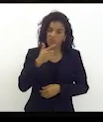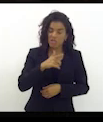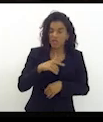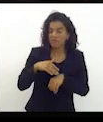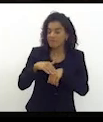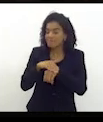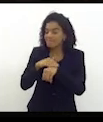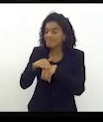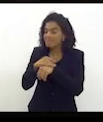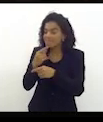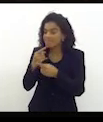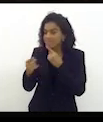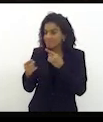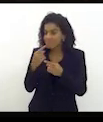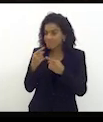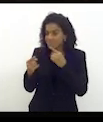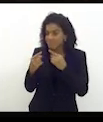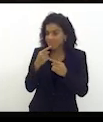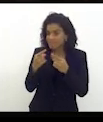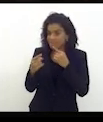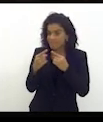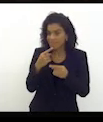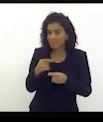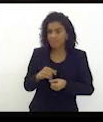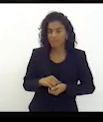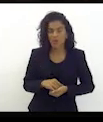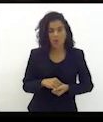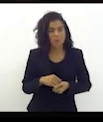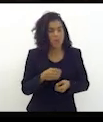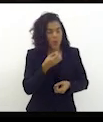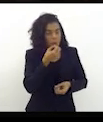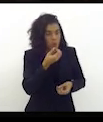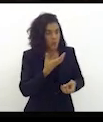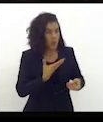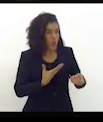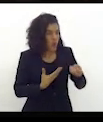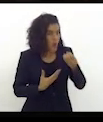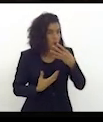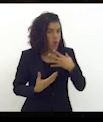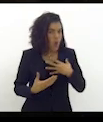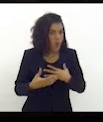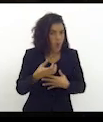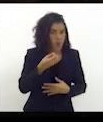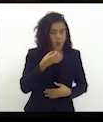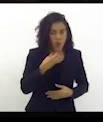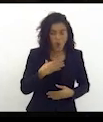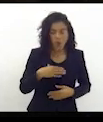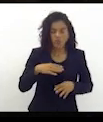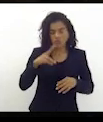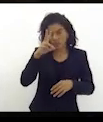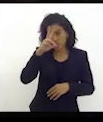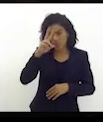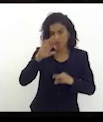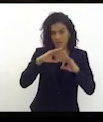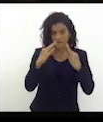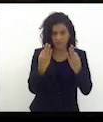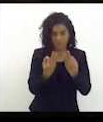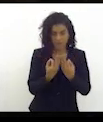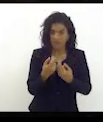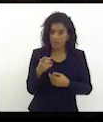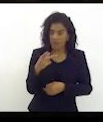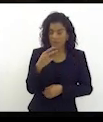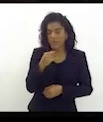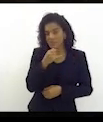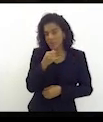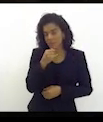inclusive com o meu avô José Gonçalves, que vem me contando a história das famílias de Cabo Frio, ele pontuou comigo,